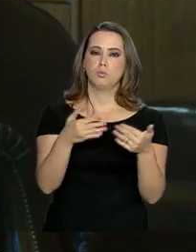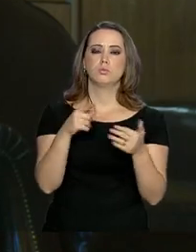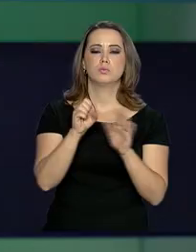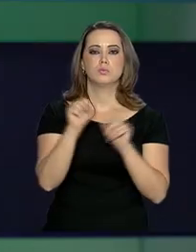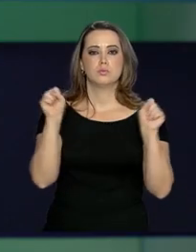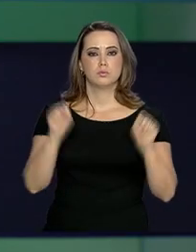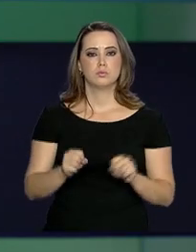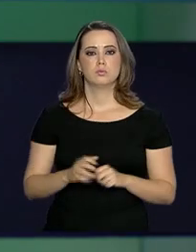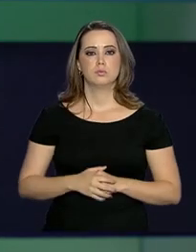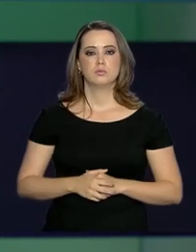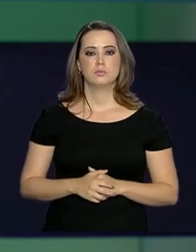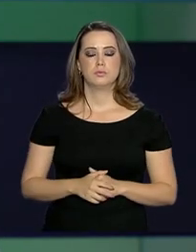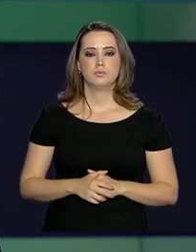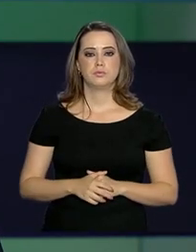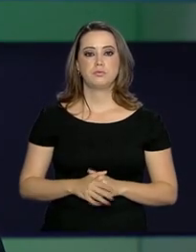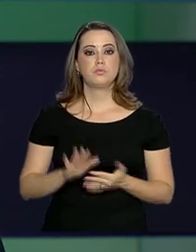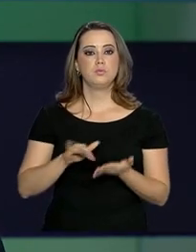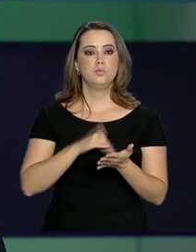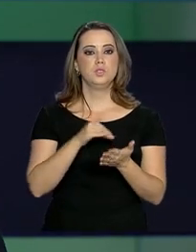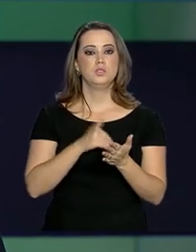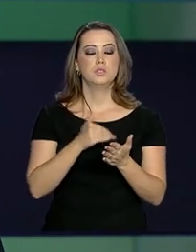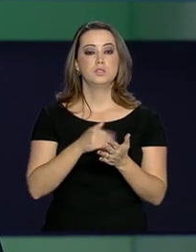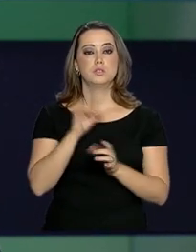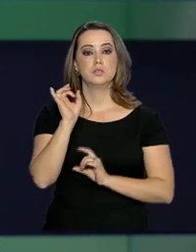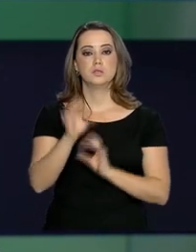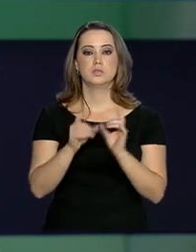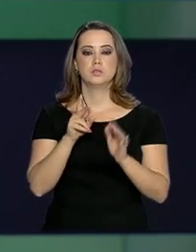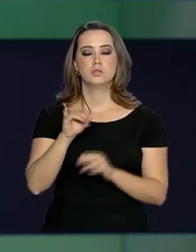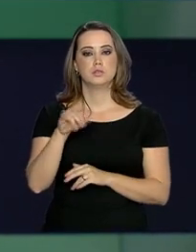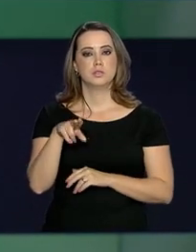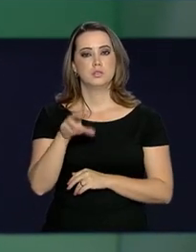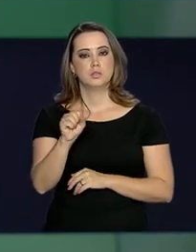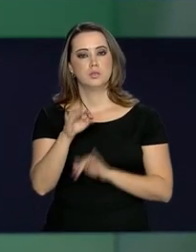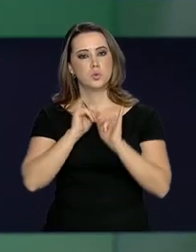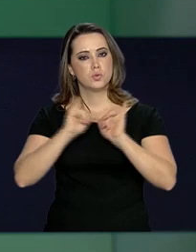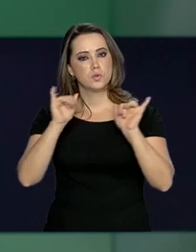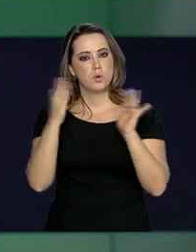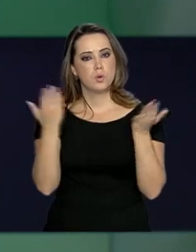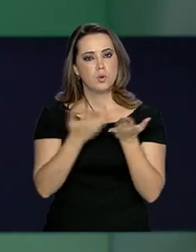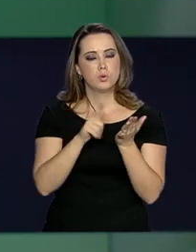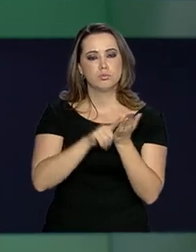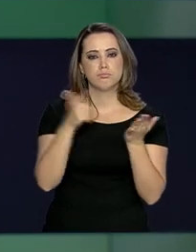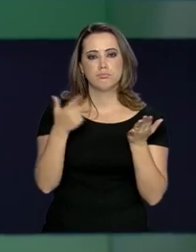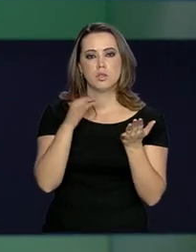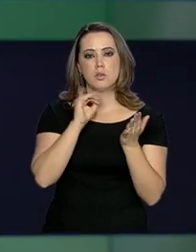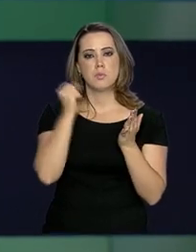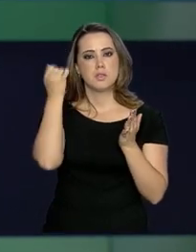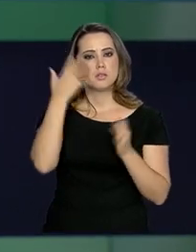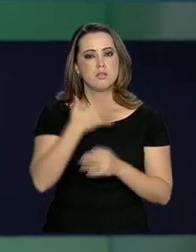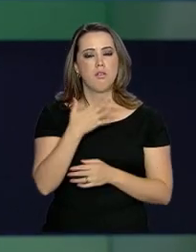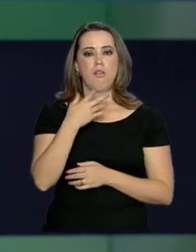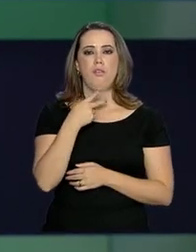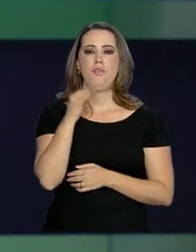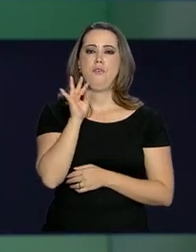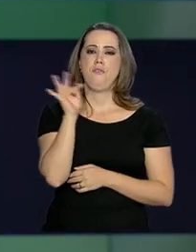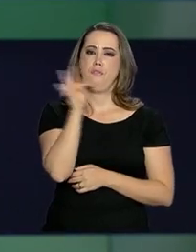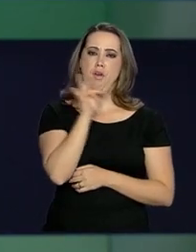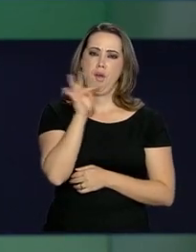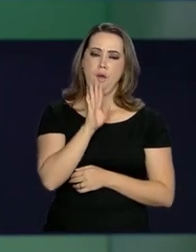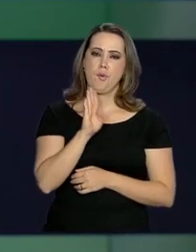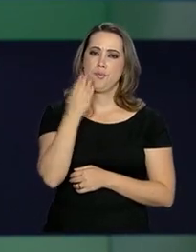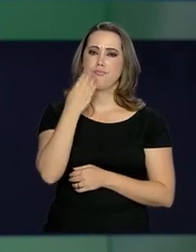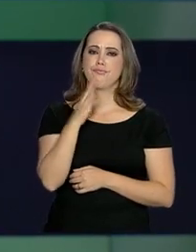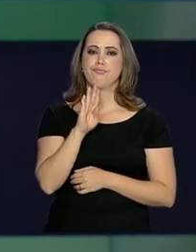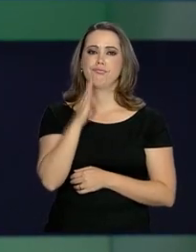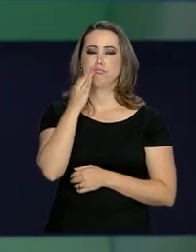sistema. E a Secretaria Especial de Previdência divulgou hoje nota para esclarecer um boato que vem sendo